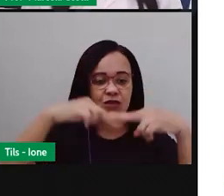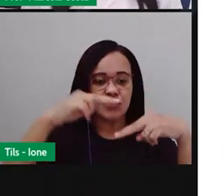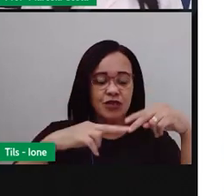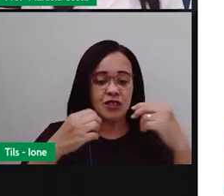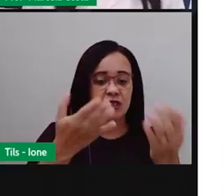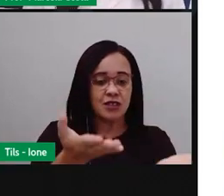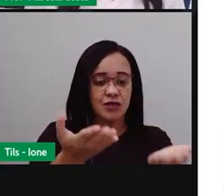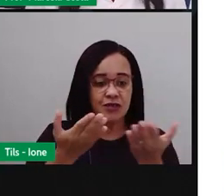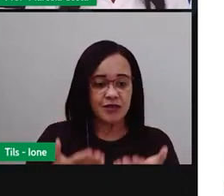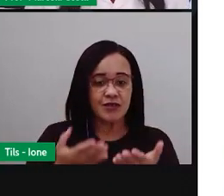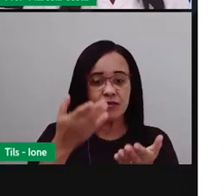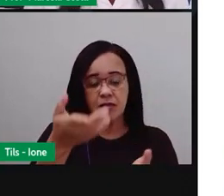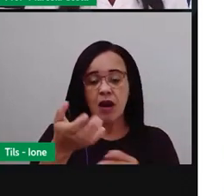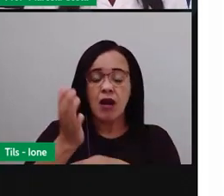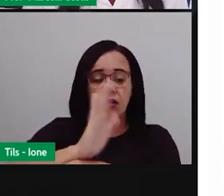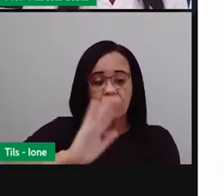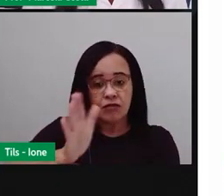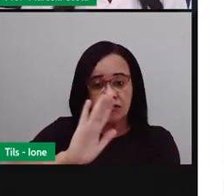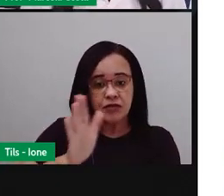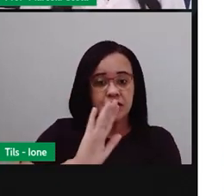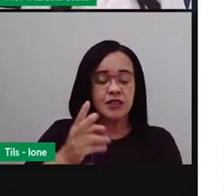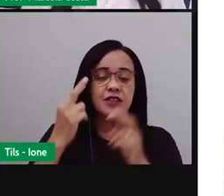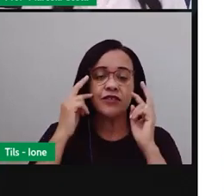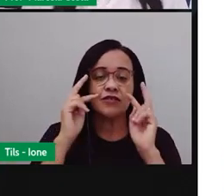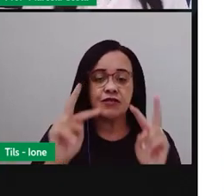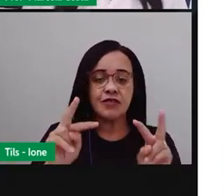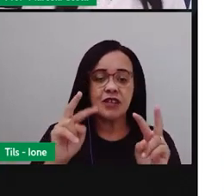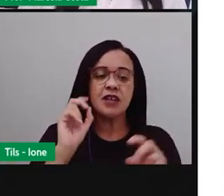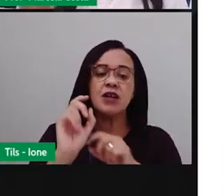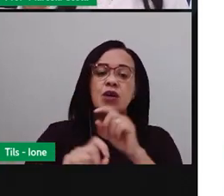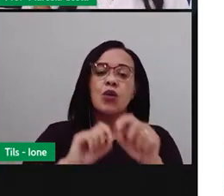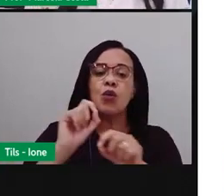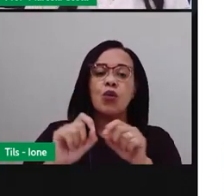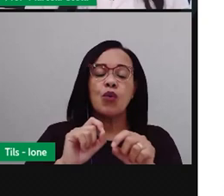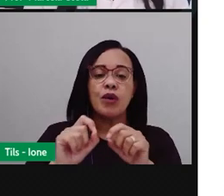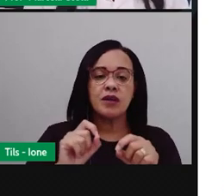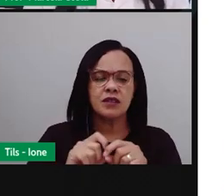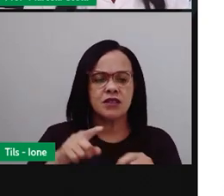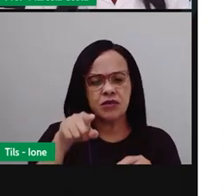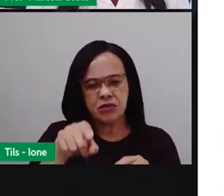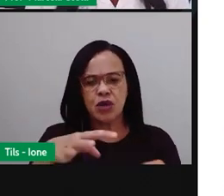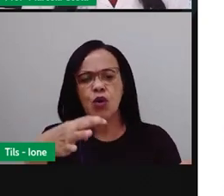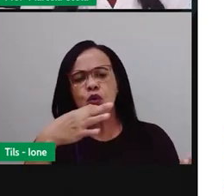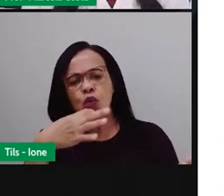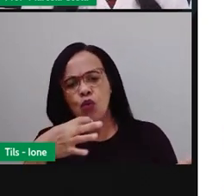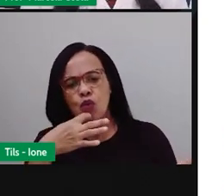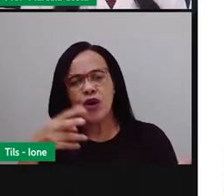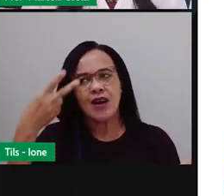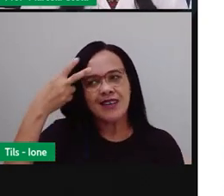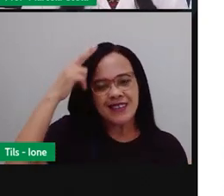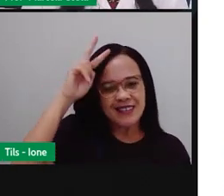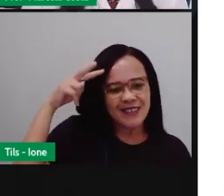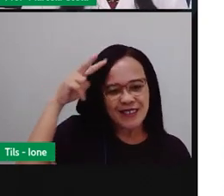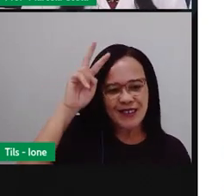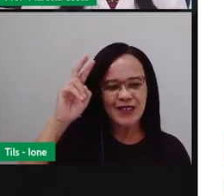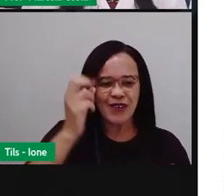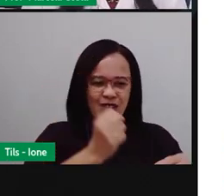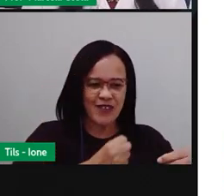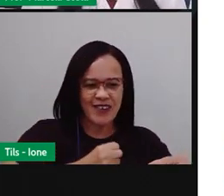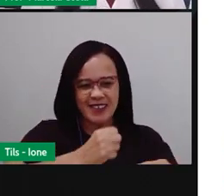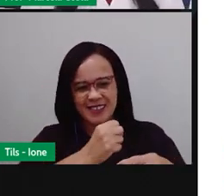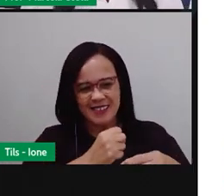assistir um vídeo que diz assim, você conhece a história das danças juninas?